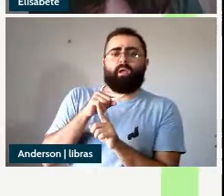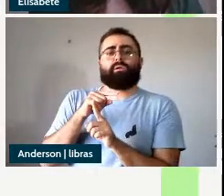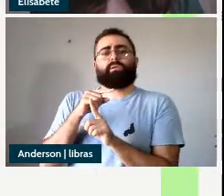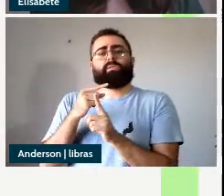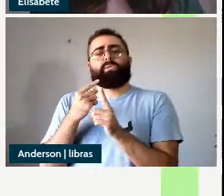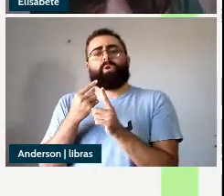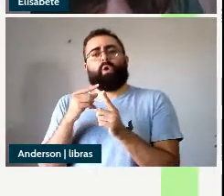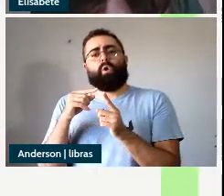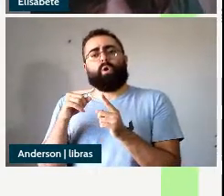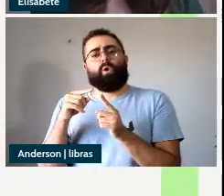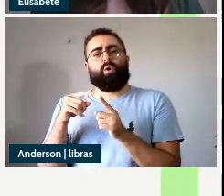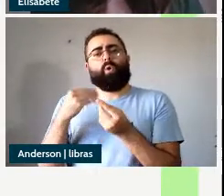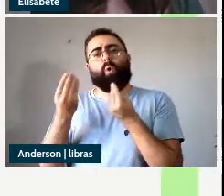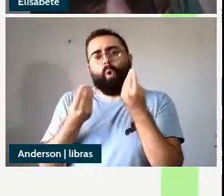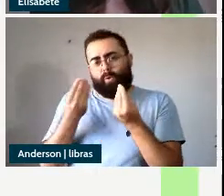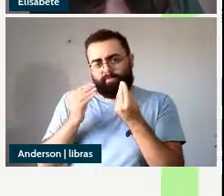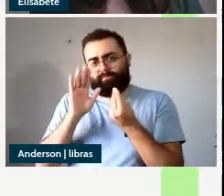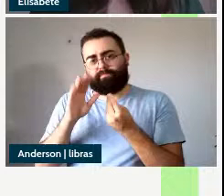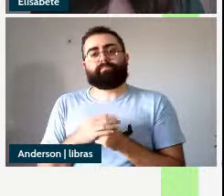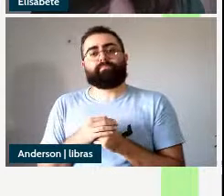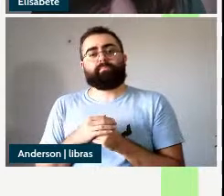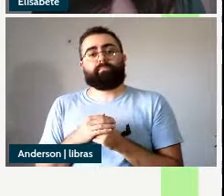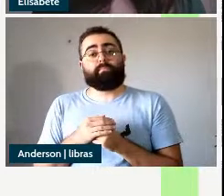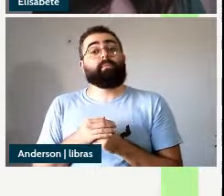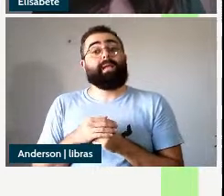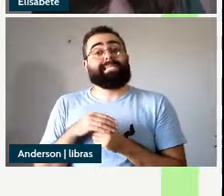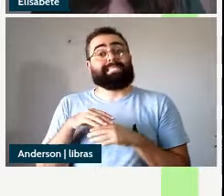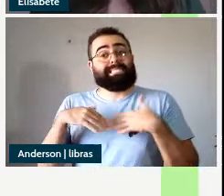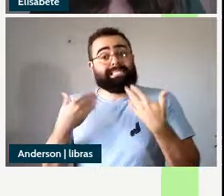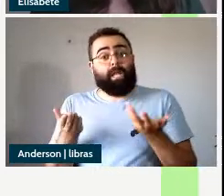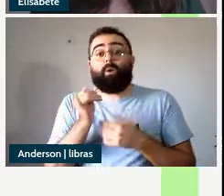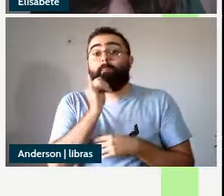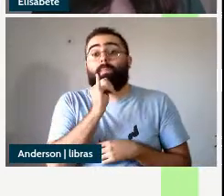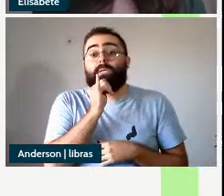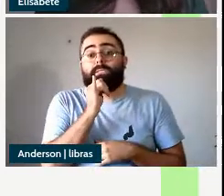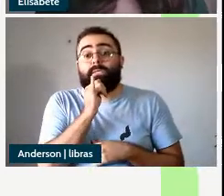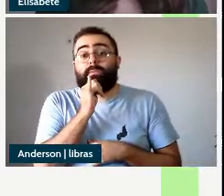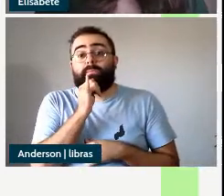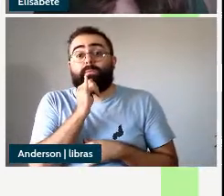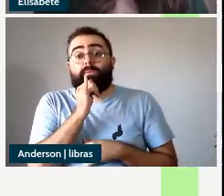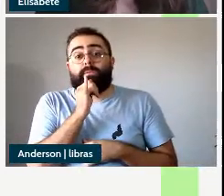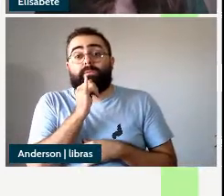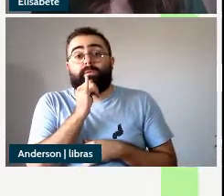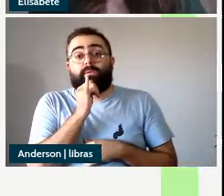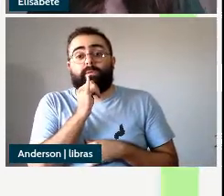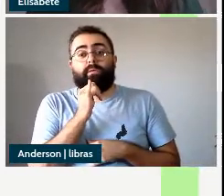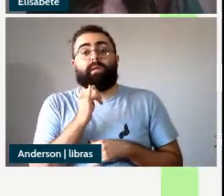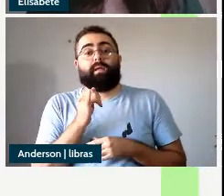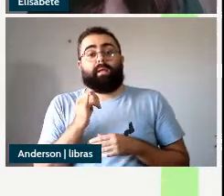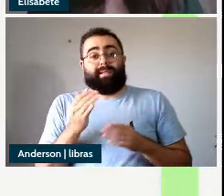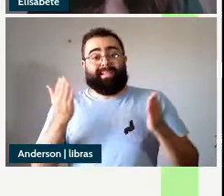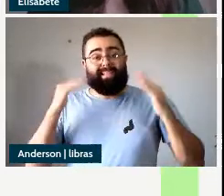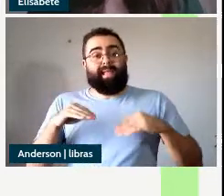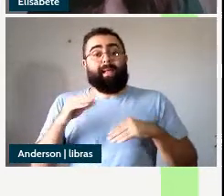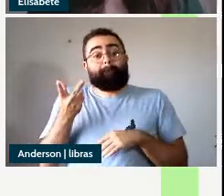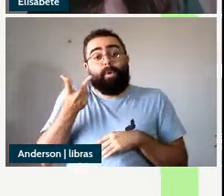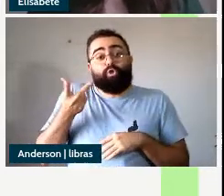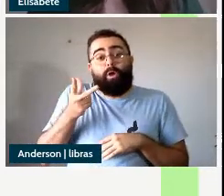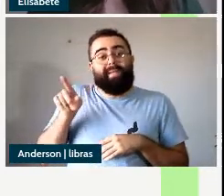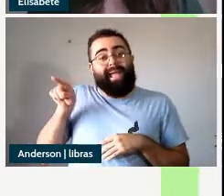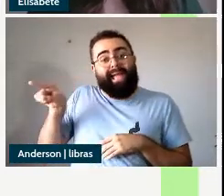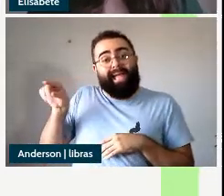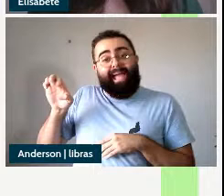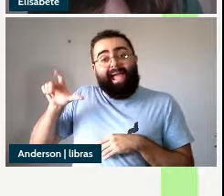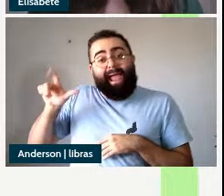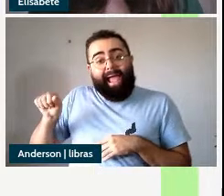partindo do pressuposto de que o pronome ela substitui todo o DP nós vemos que na sentença 9B o Pedro